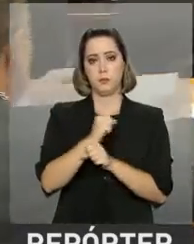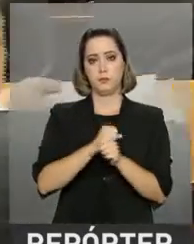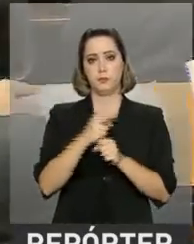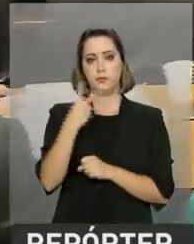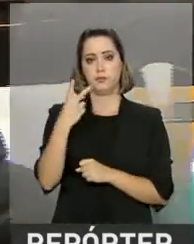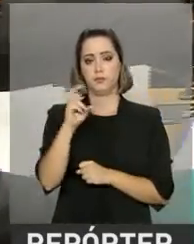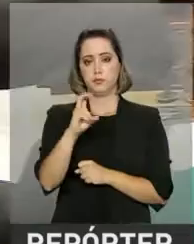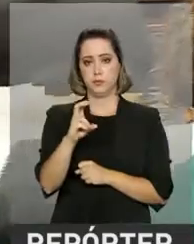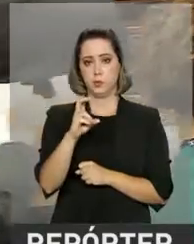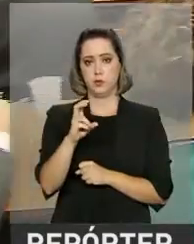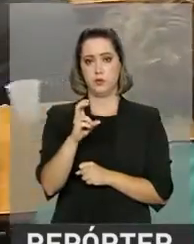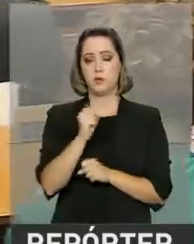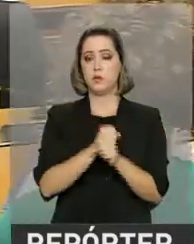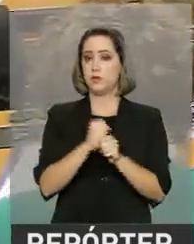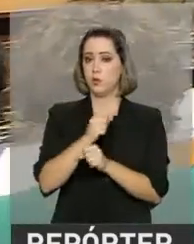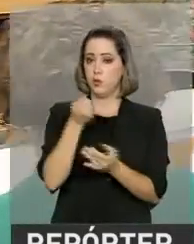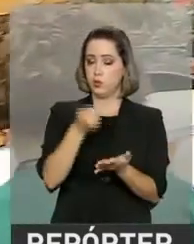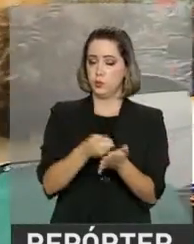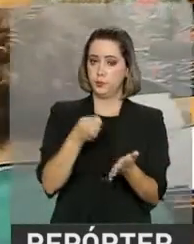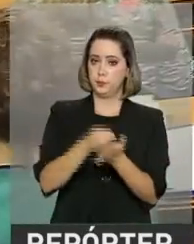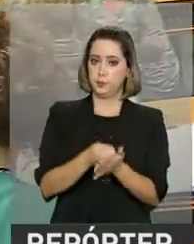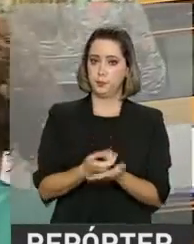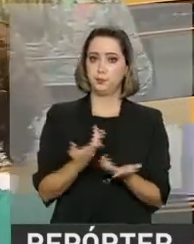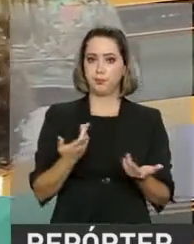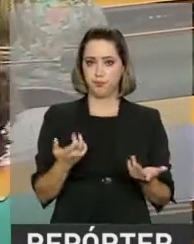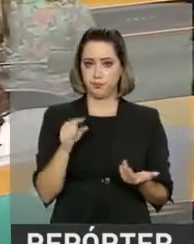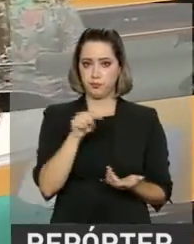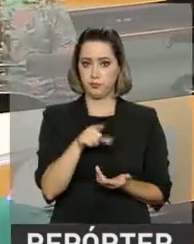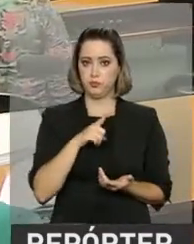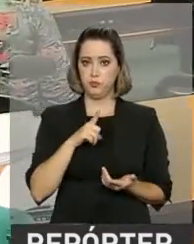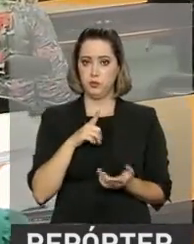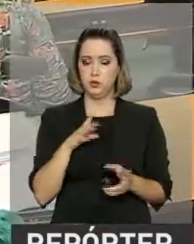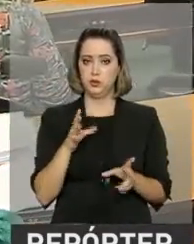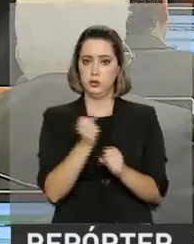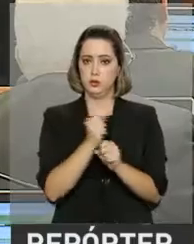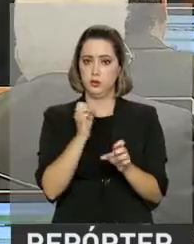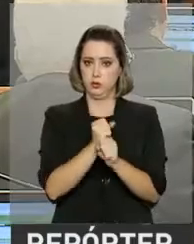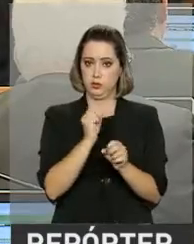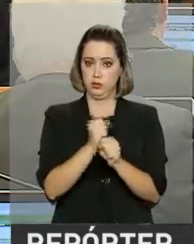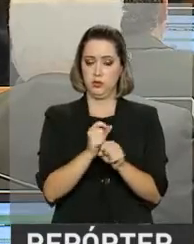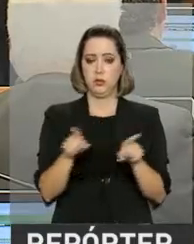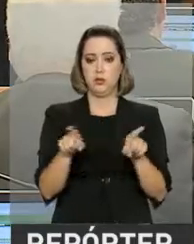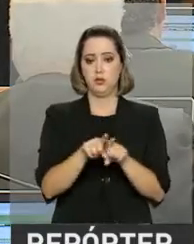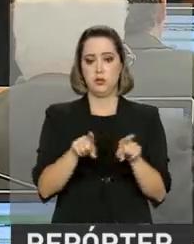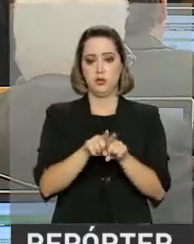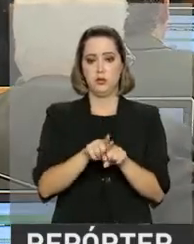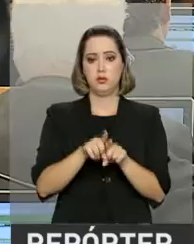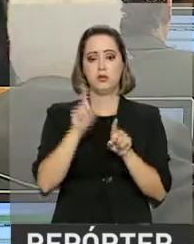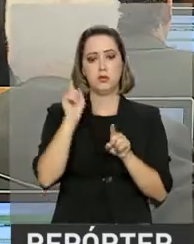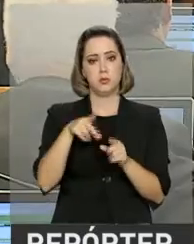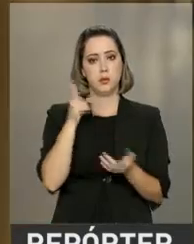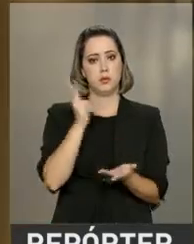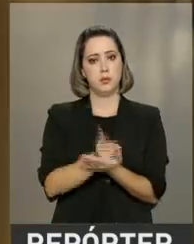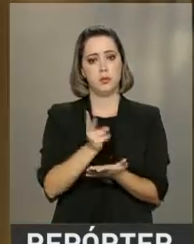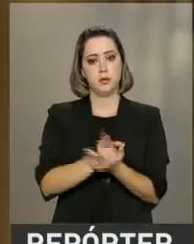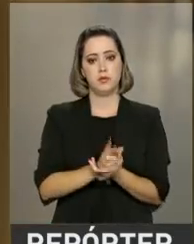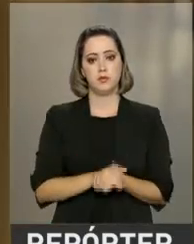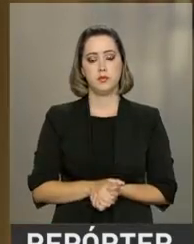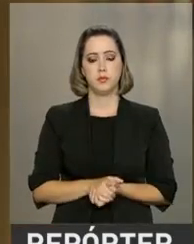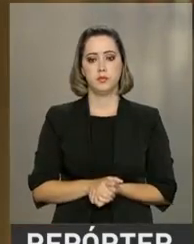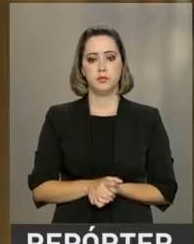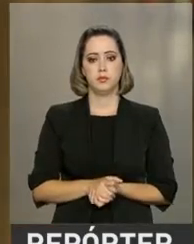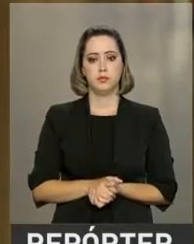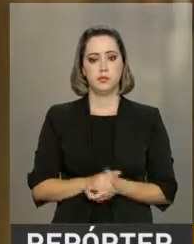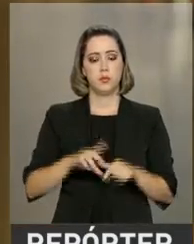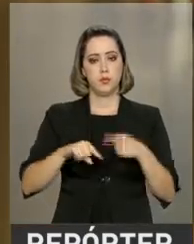25 anos de tempo de contribuição. A fórmula de cálculo do benefício também passa a ser a mesma. A partir de